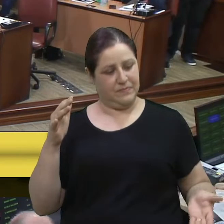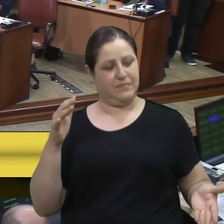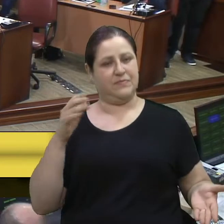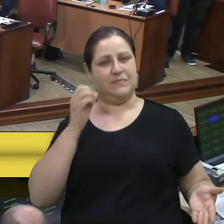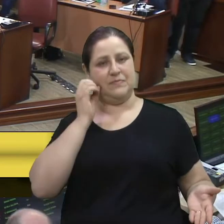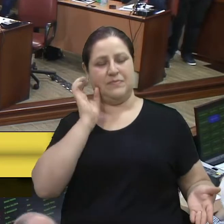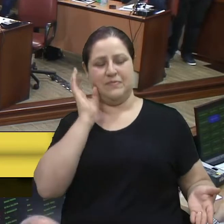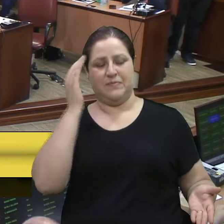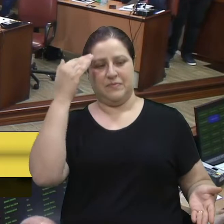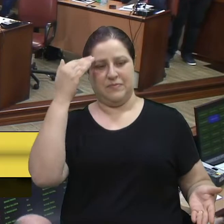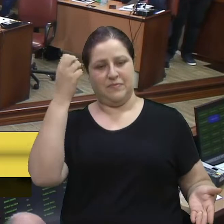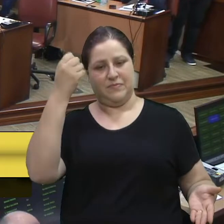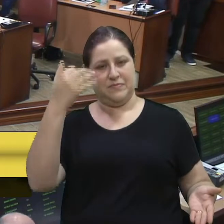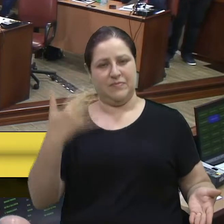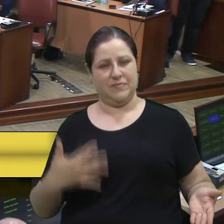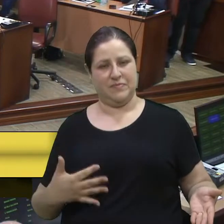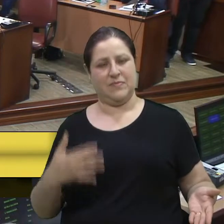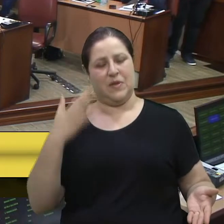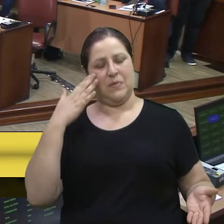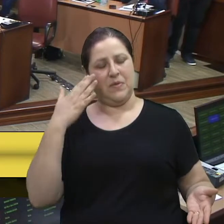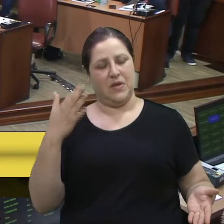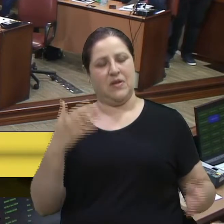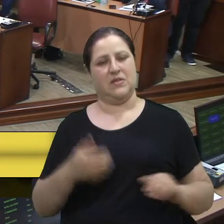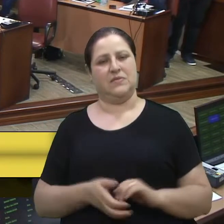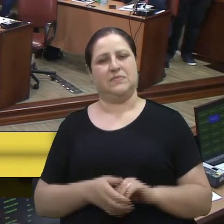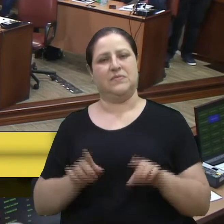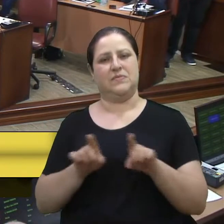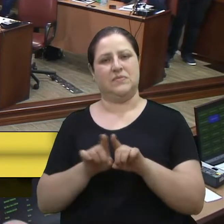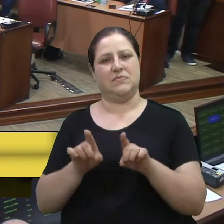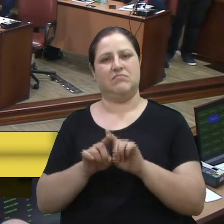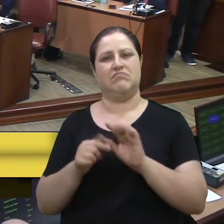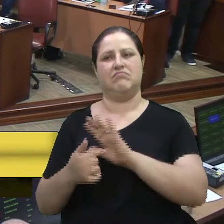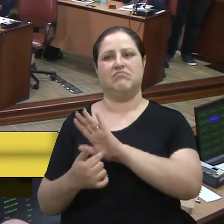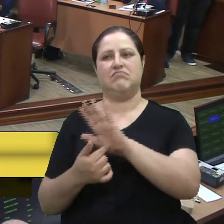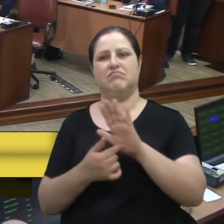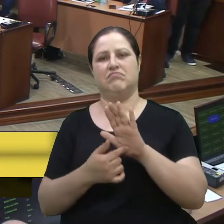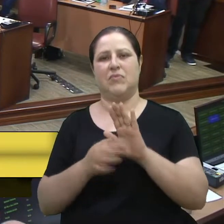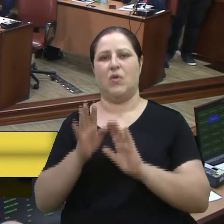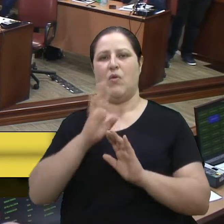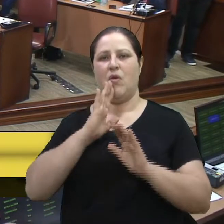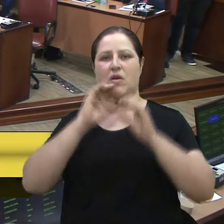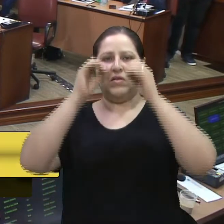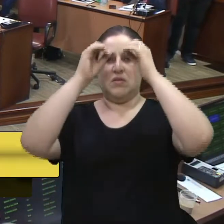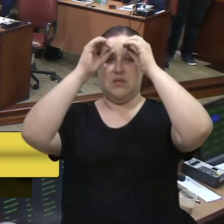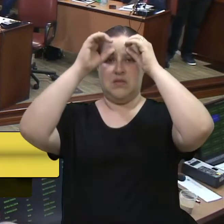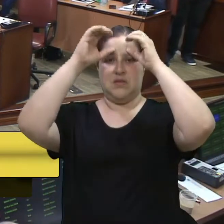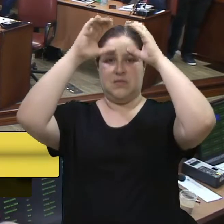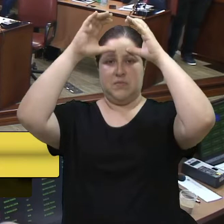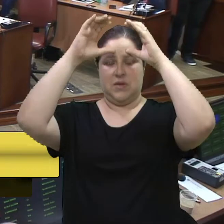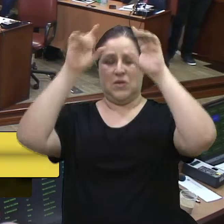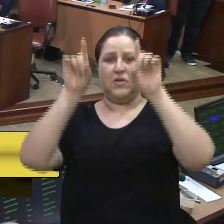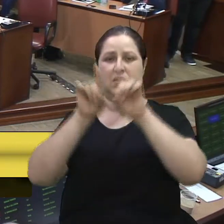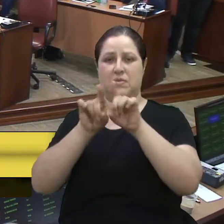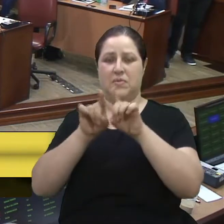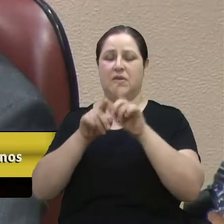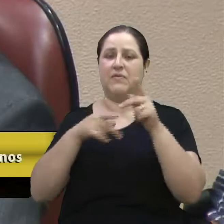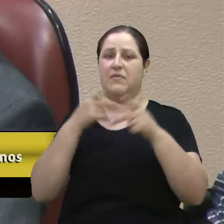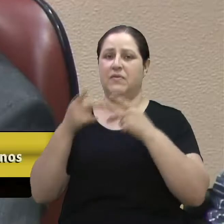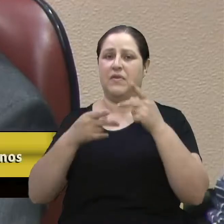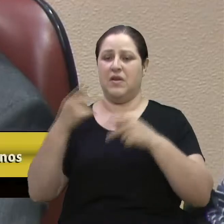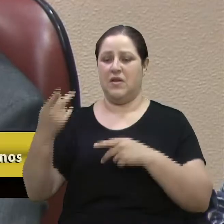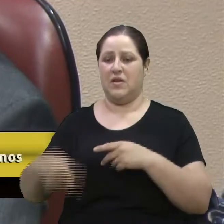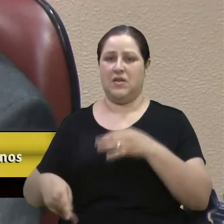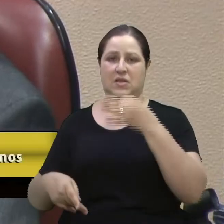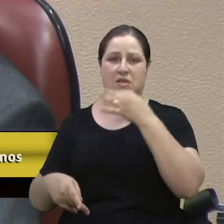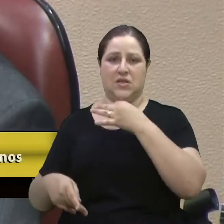explanação e também, de uma certa forma, uma demonstração de conhecimento e de também dizer que Caxias do